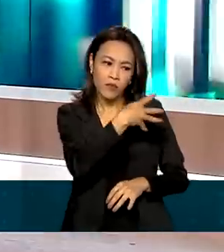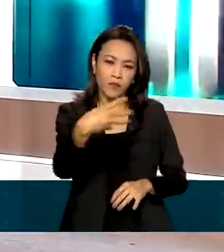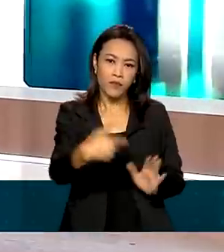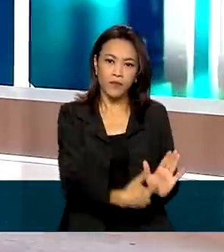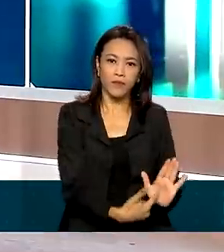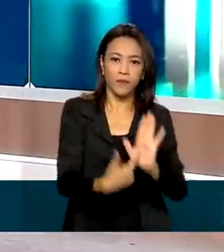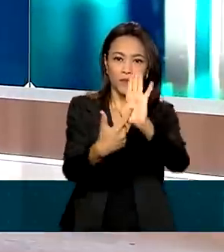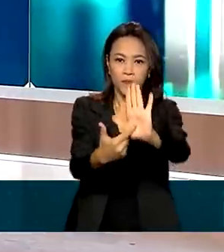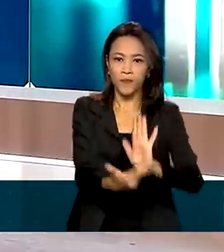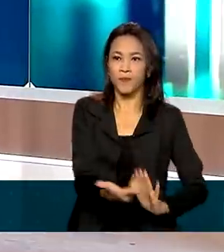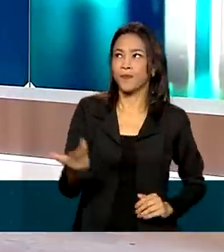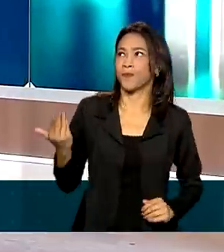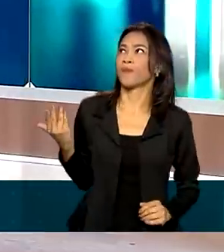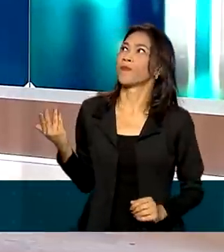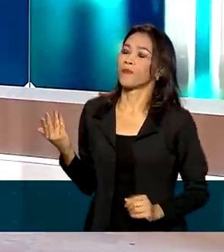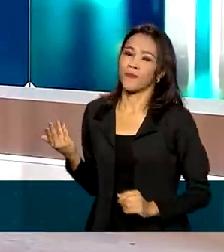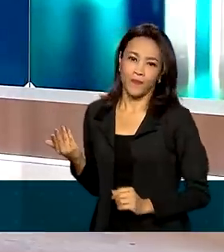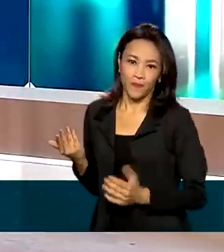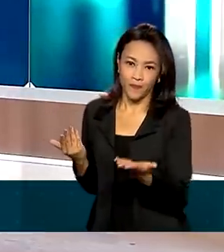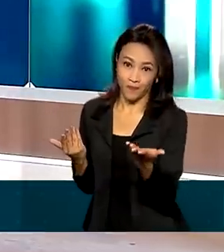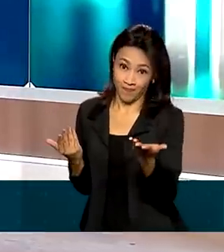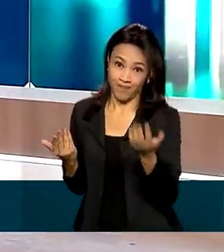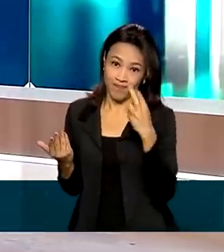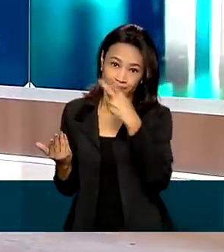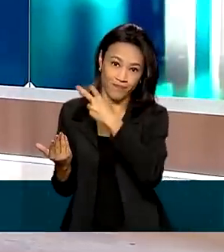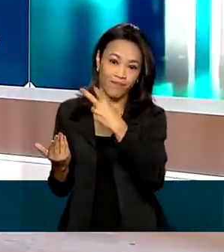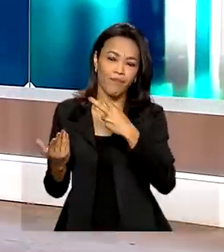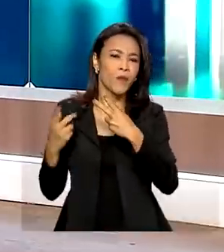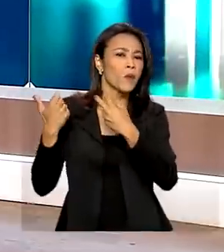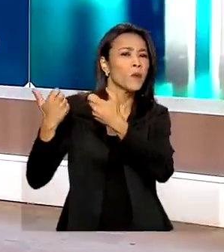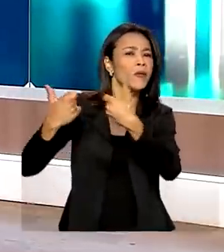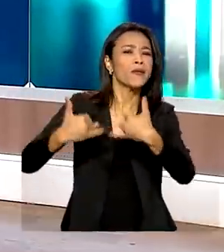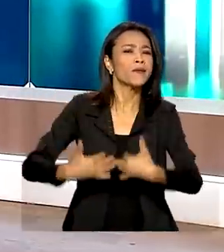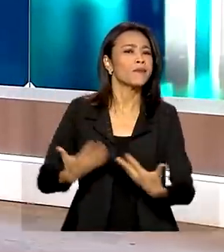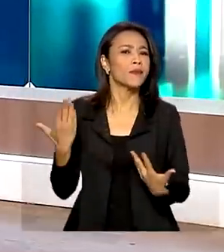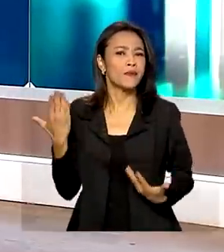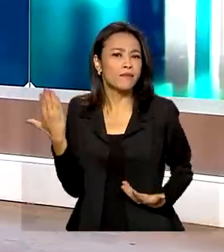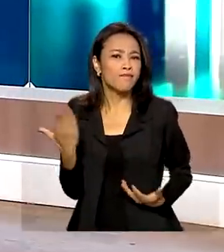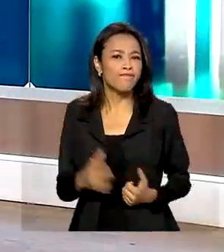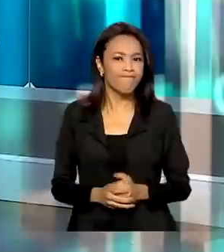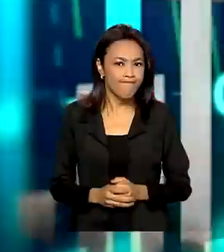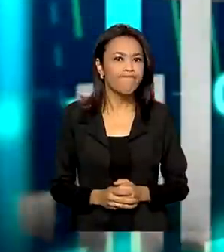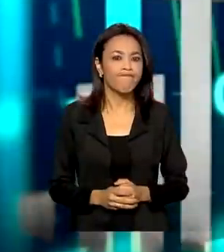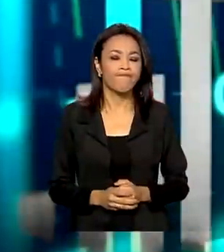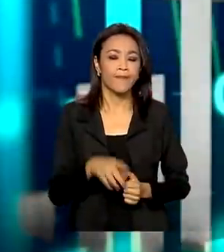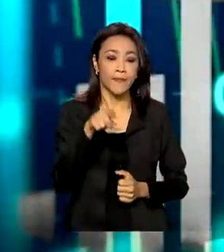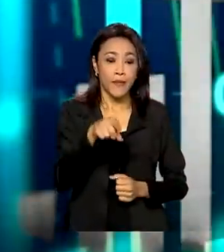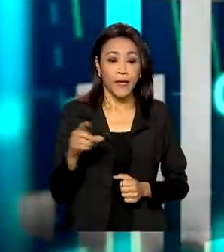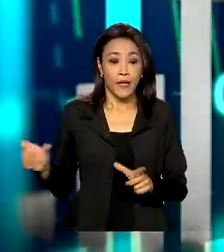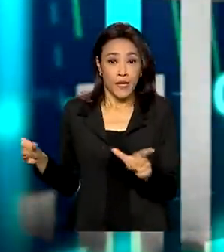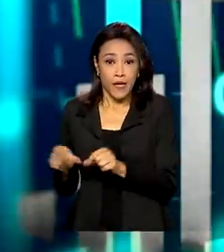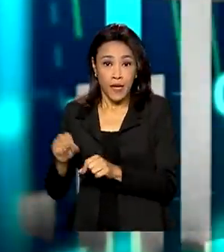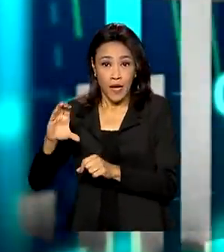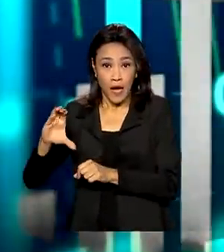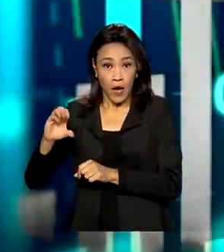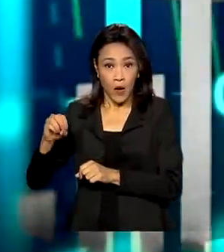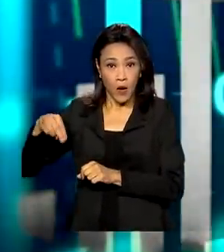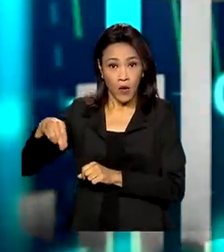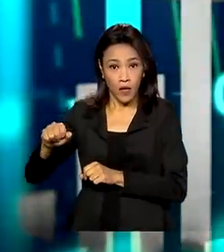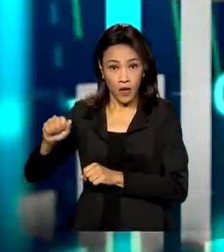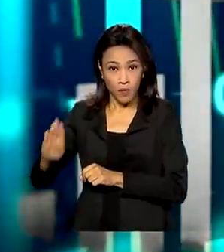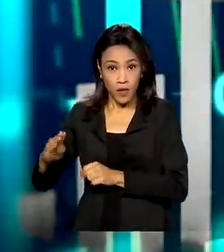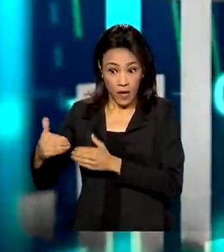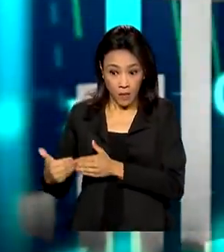a compartilhar com você agora, telespectador. O que diz essa arte? Que na previsão da Conab, a próxima